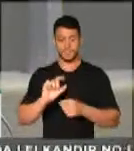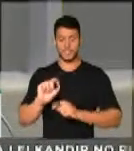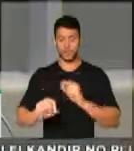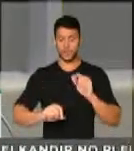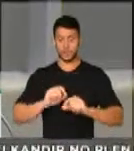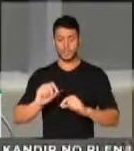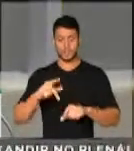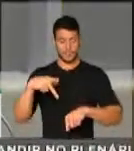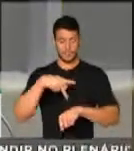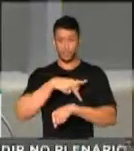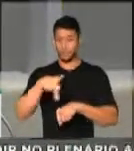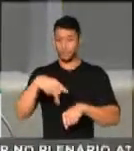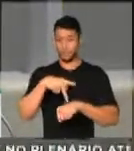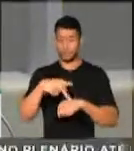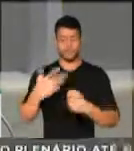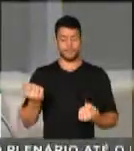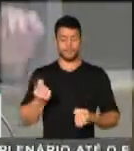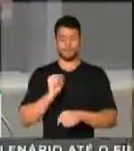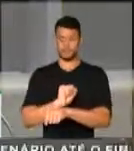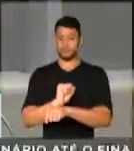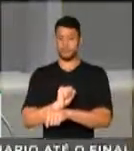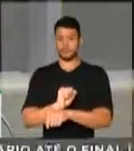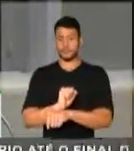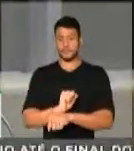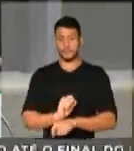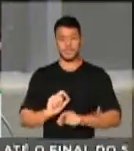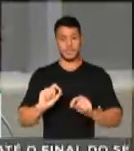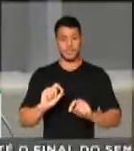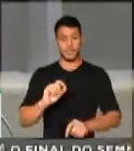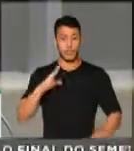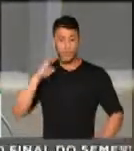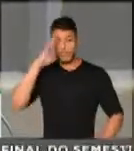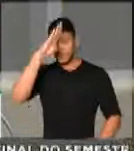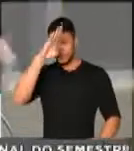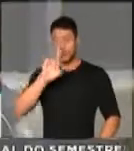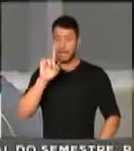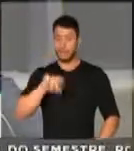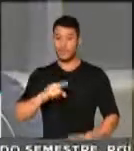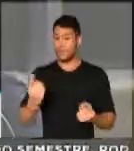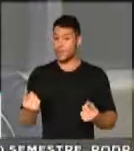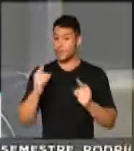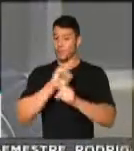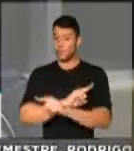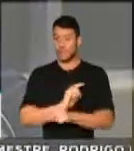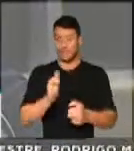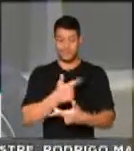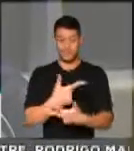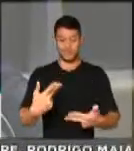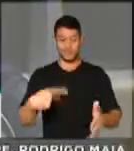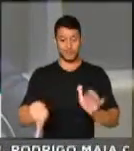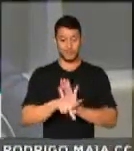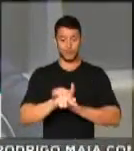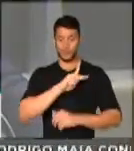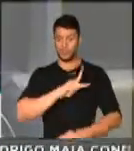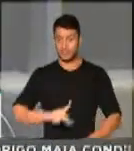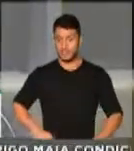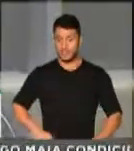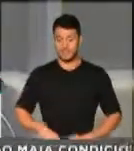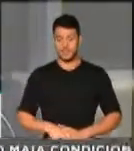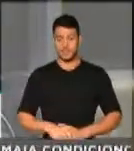país está refém. Ele faz o contrário do que um presidente da República deveria fazer.